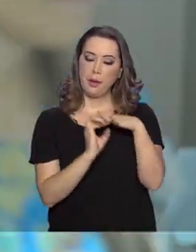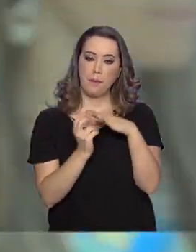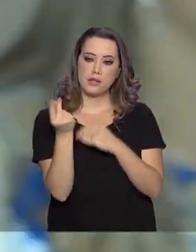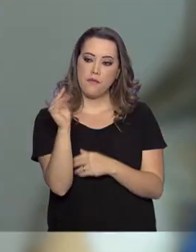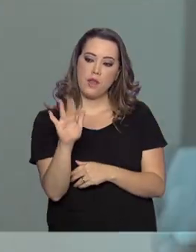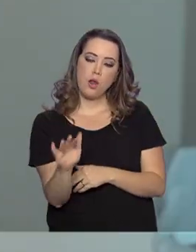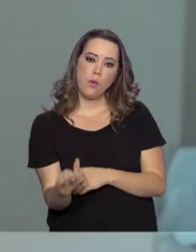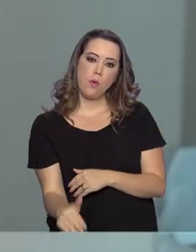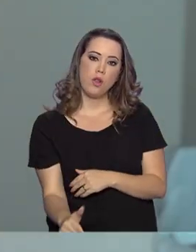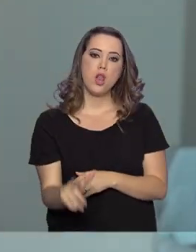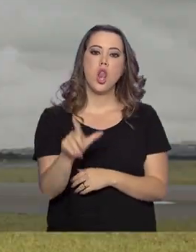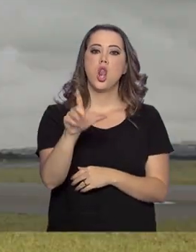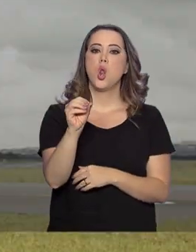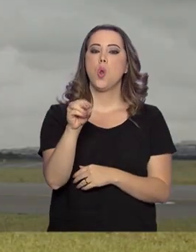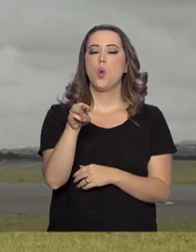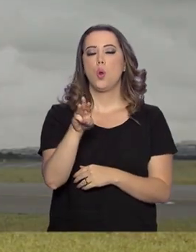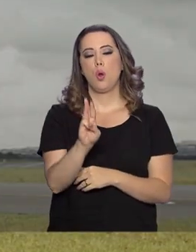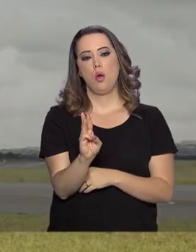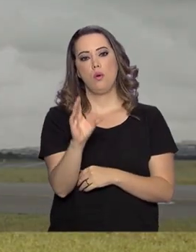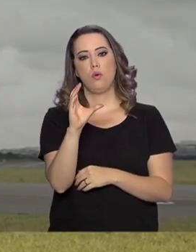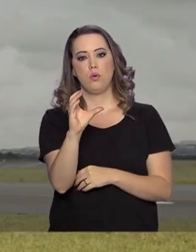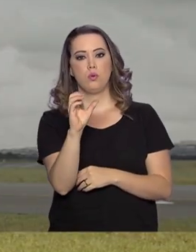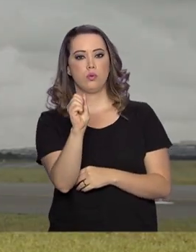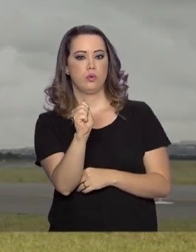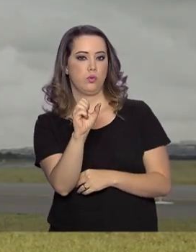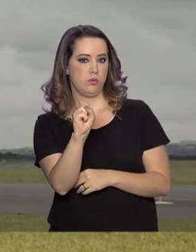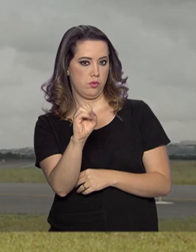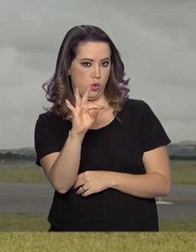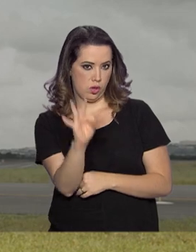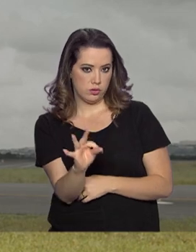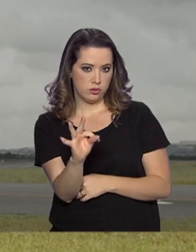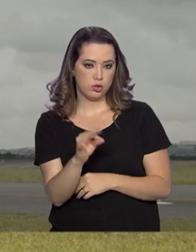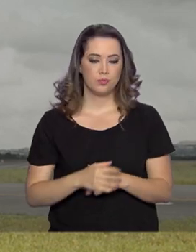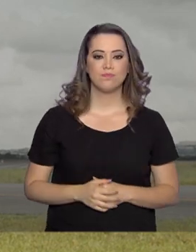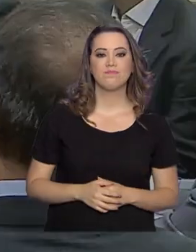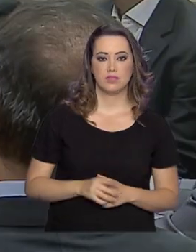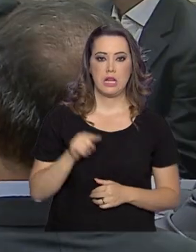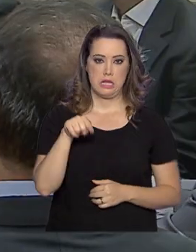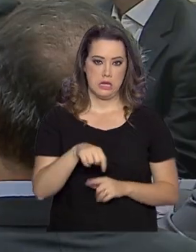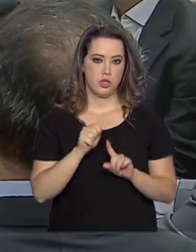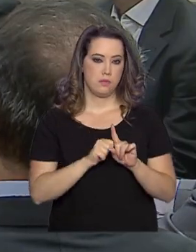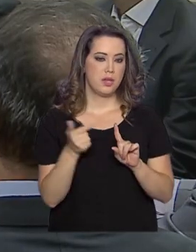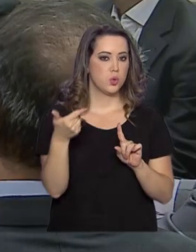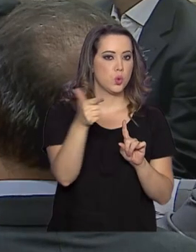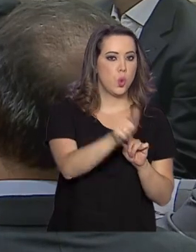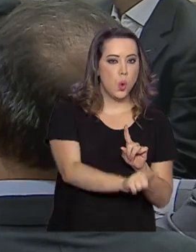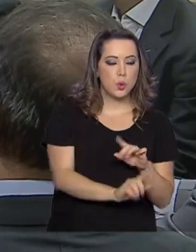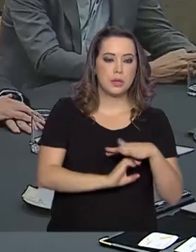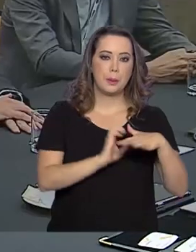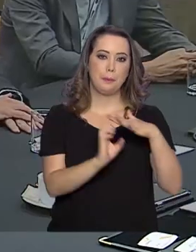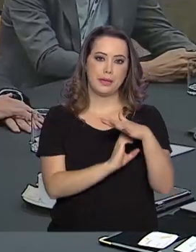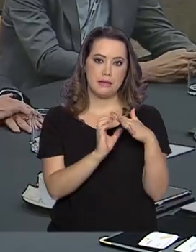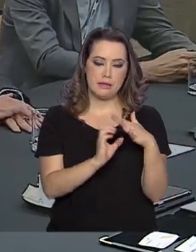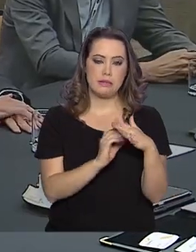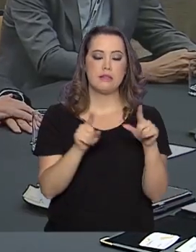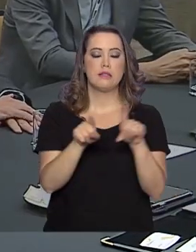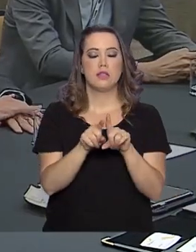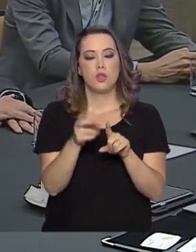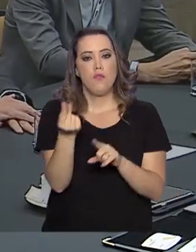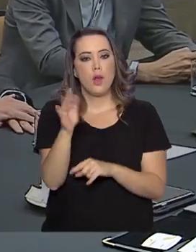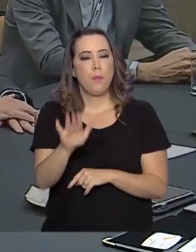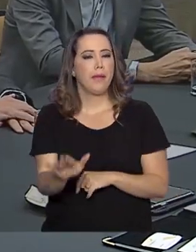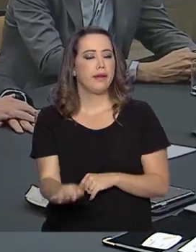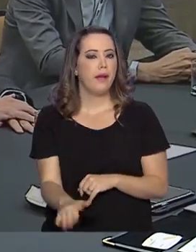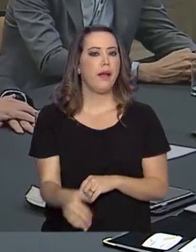chamadas low cost. Este mês, o Brasil recebeu mais uma empresa aérea, a Flybond. Ao todo, quatro delas